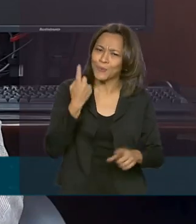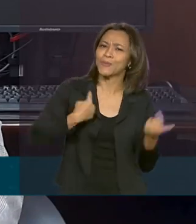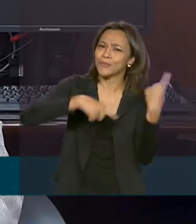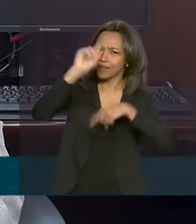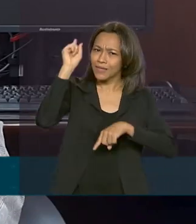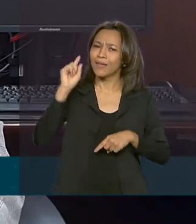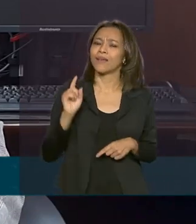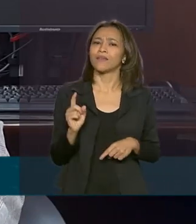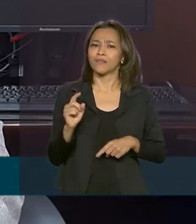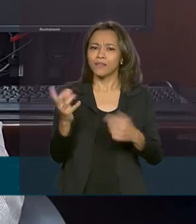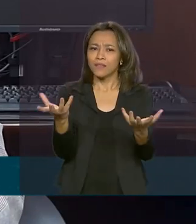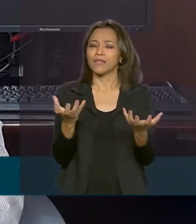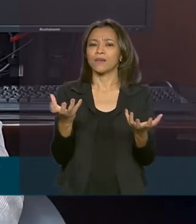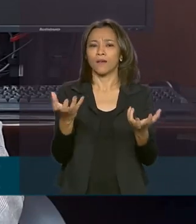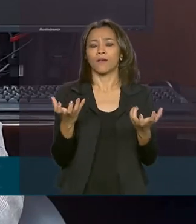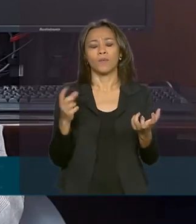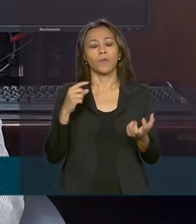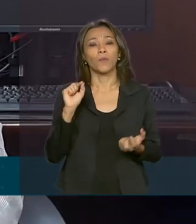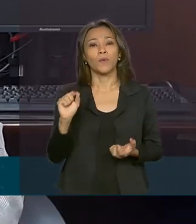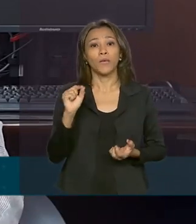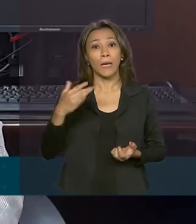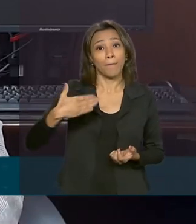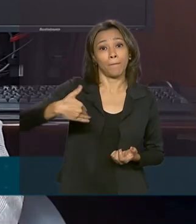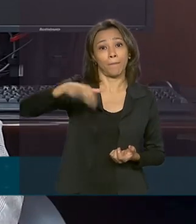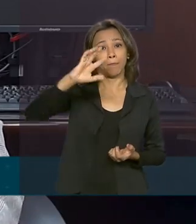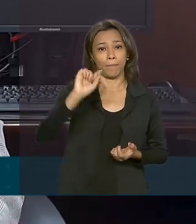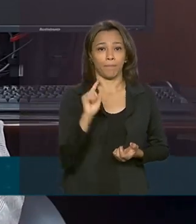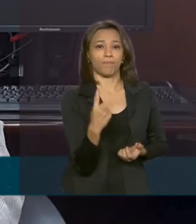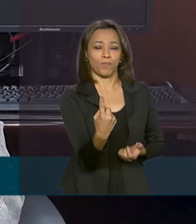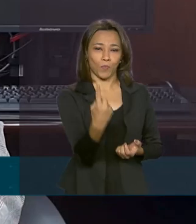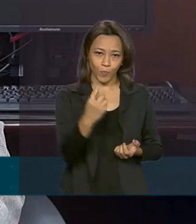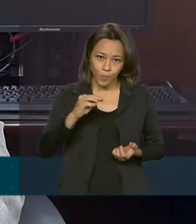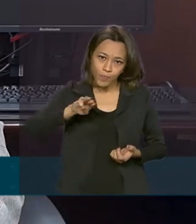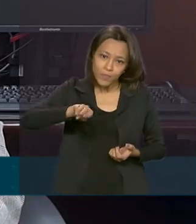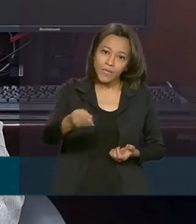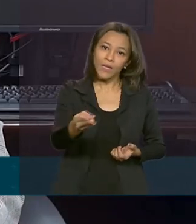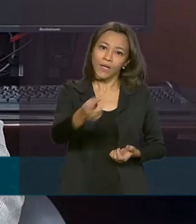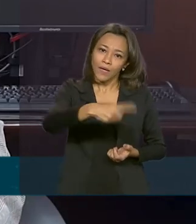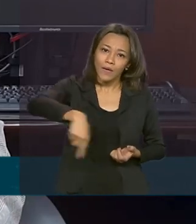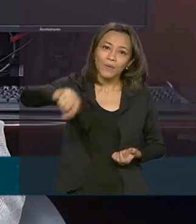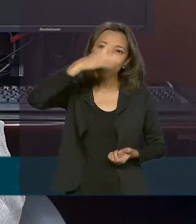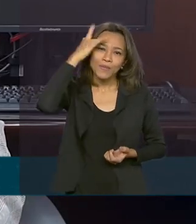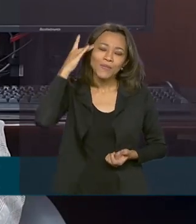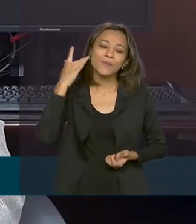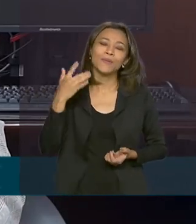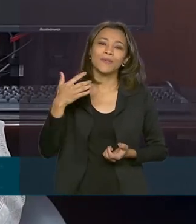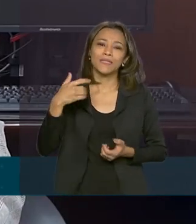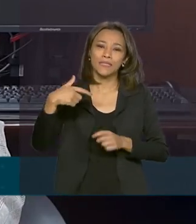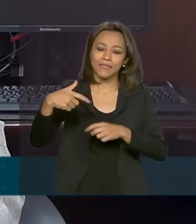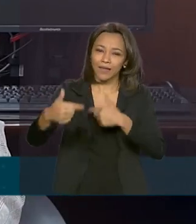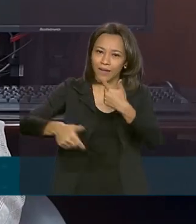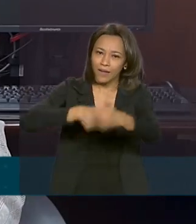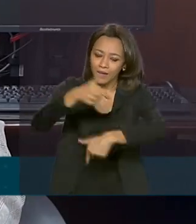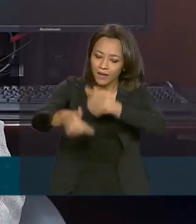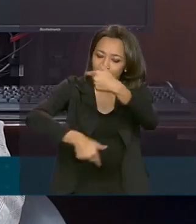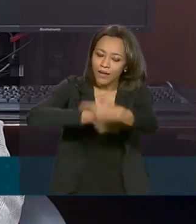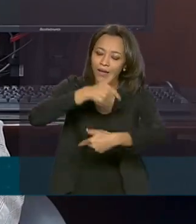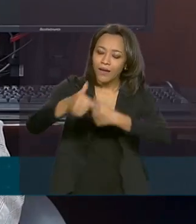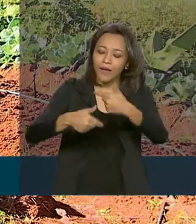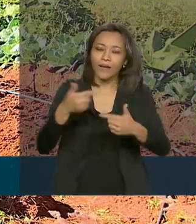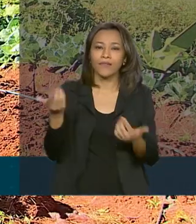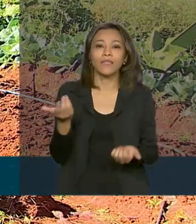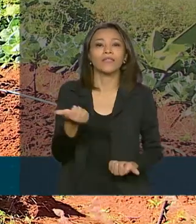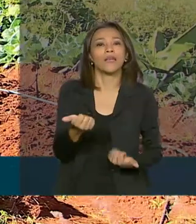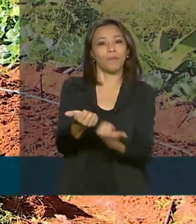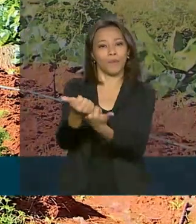queremos chegar a mais de um milhão de agricultores atendidos nesta região do nosso